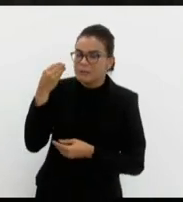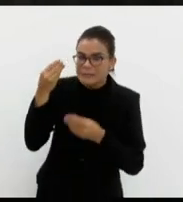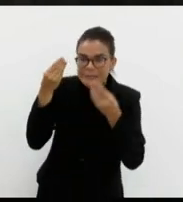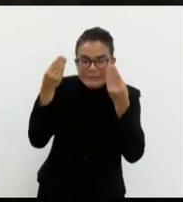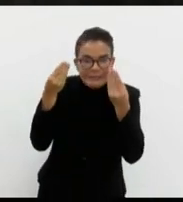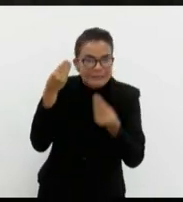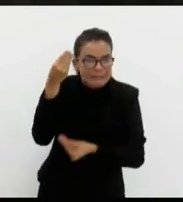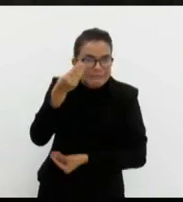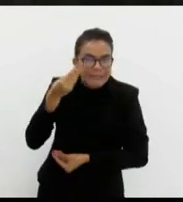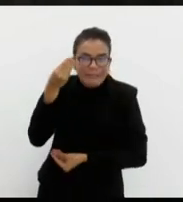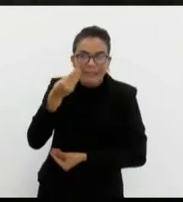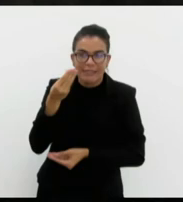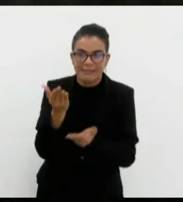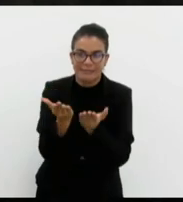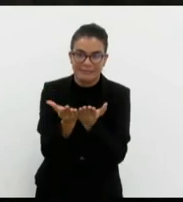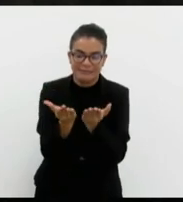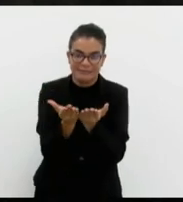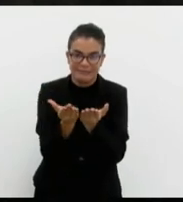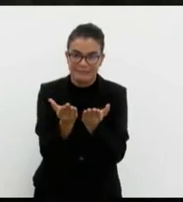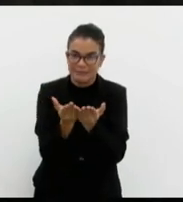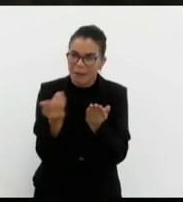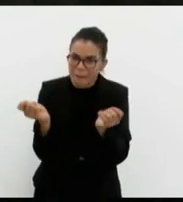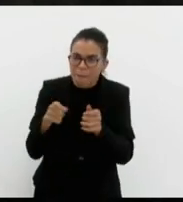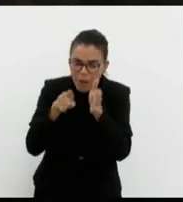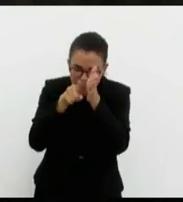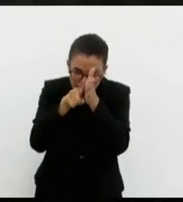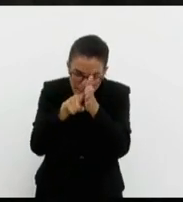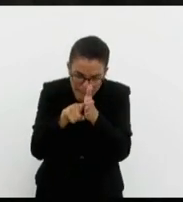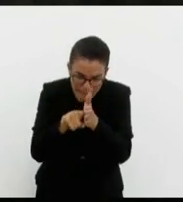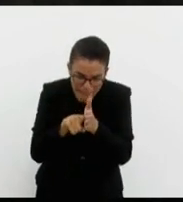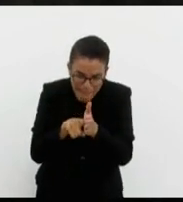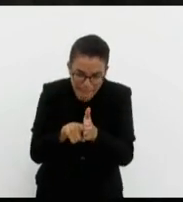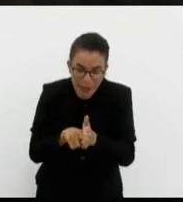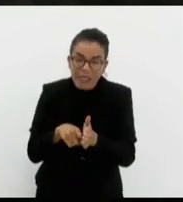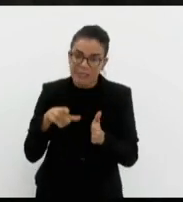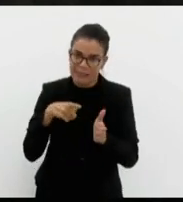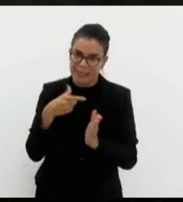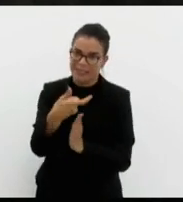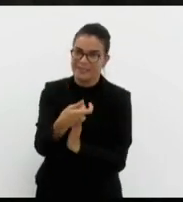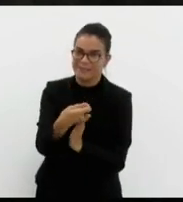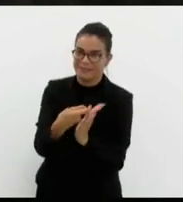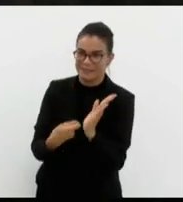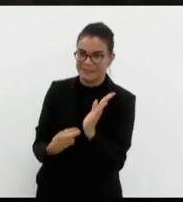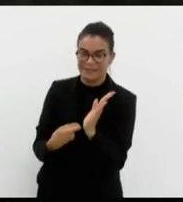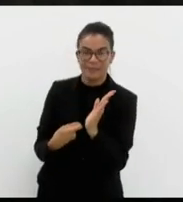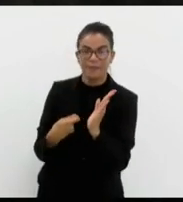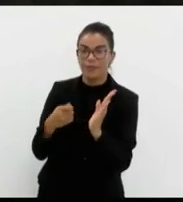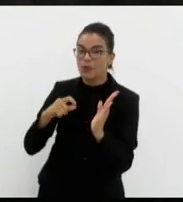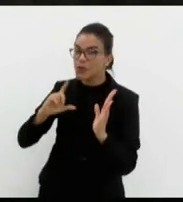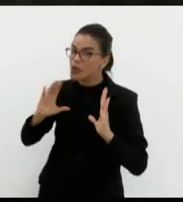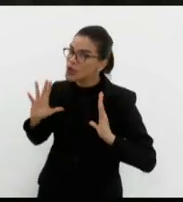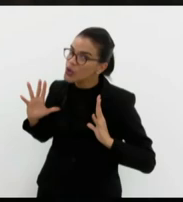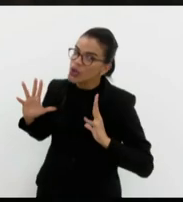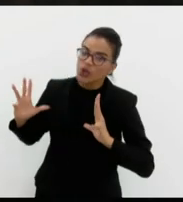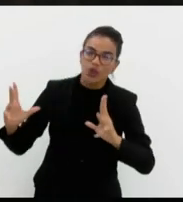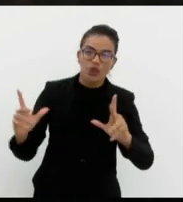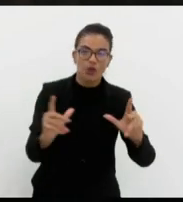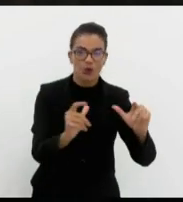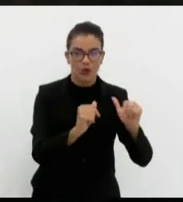há de consultá-la e verificar que está lá escrito que todos somos